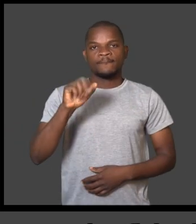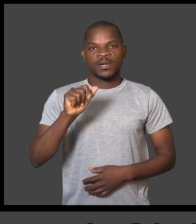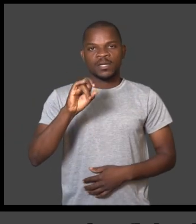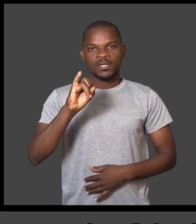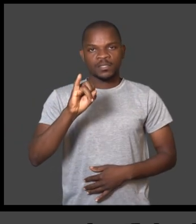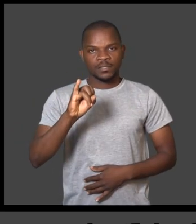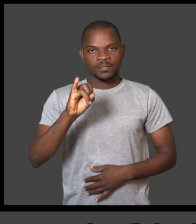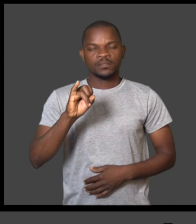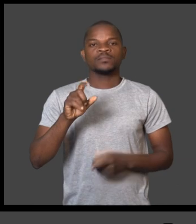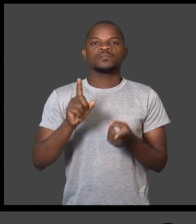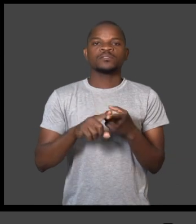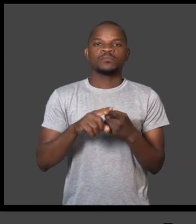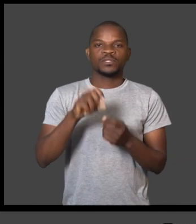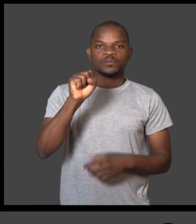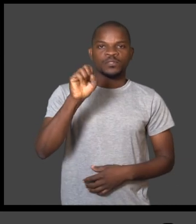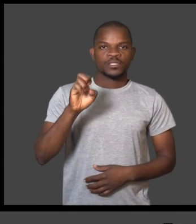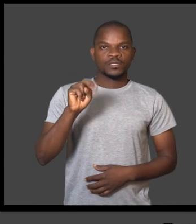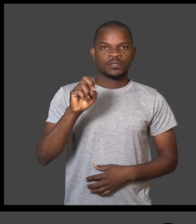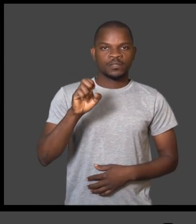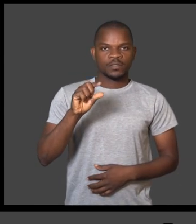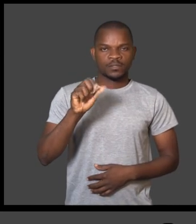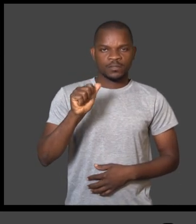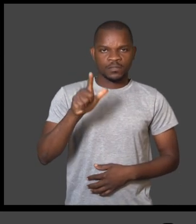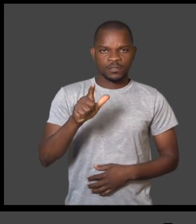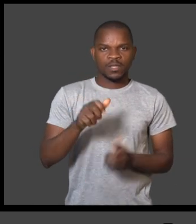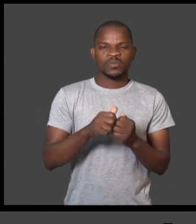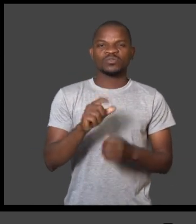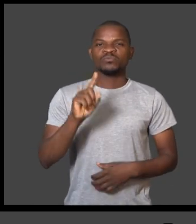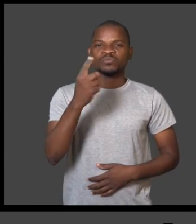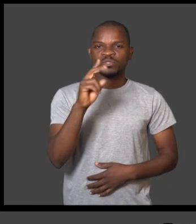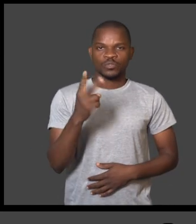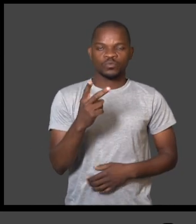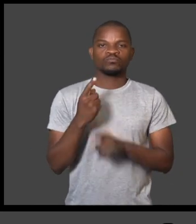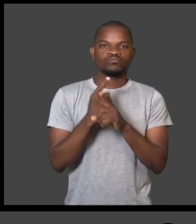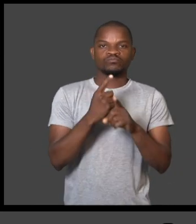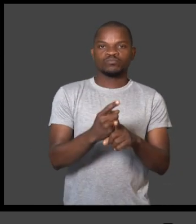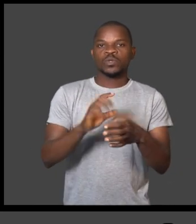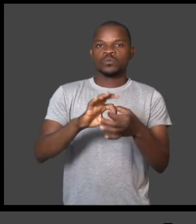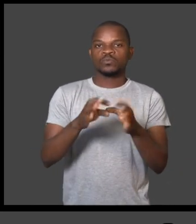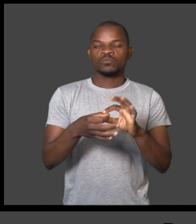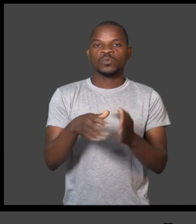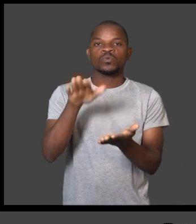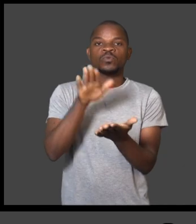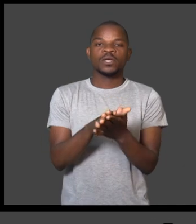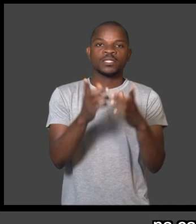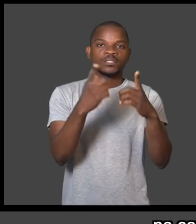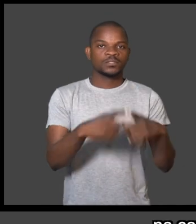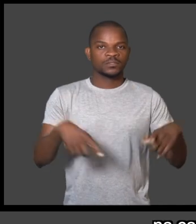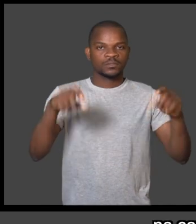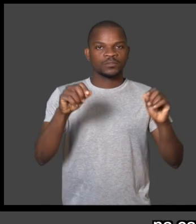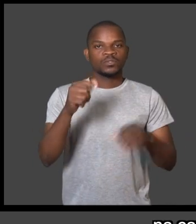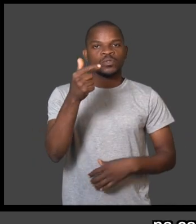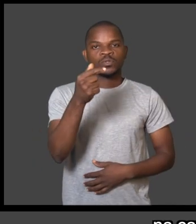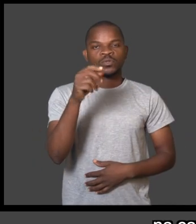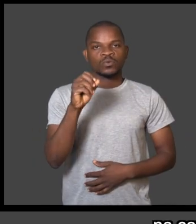Mali e Senegal. O campeão e o vice apura-se para os Jogos Olímpicos, que irão decorrer na